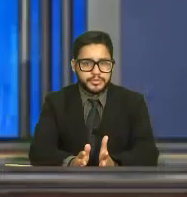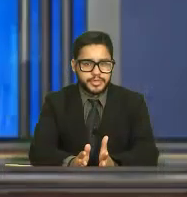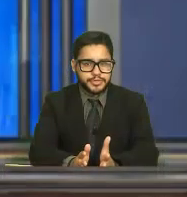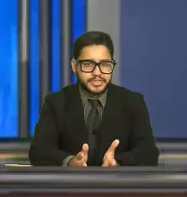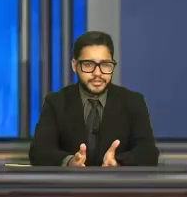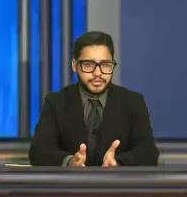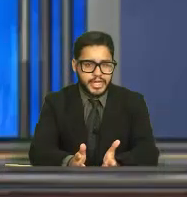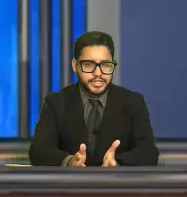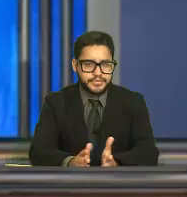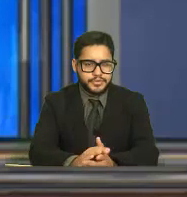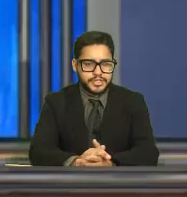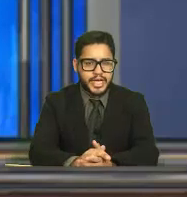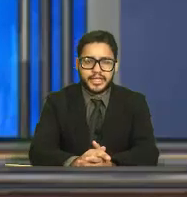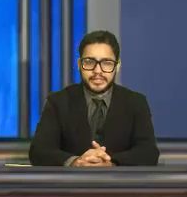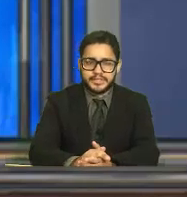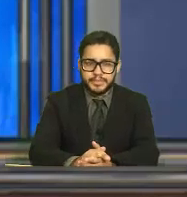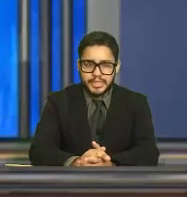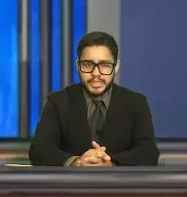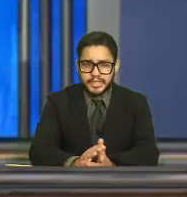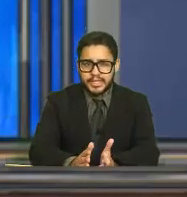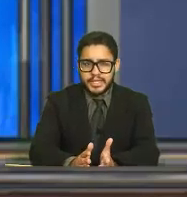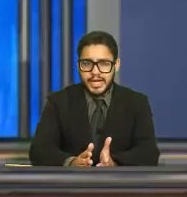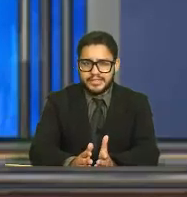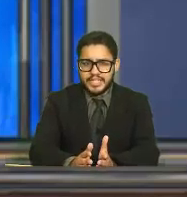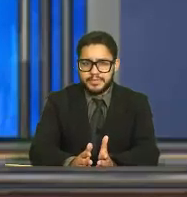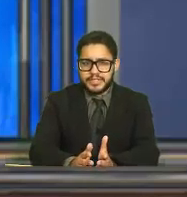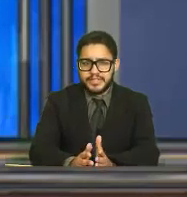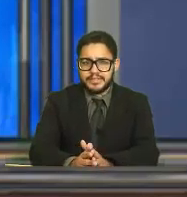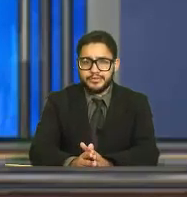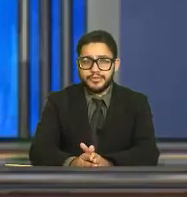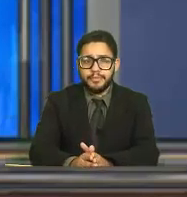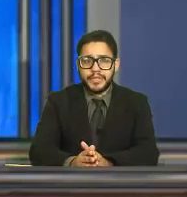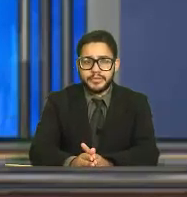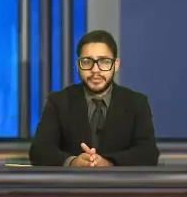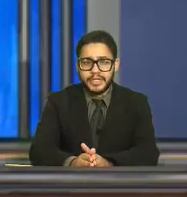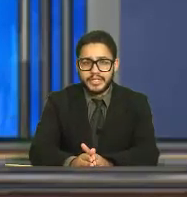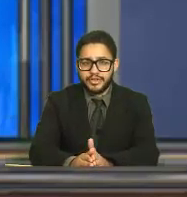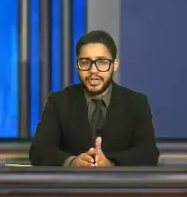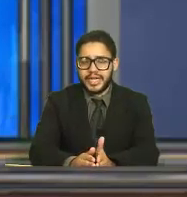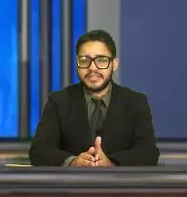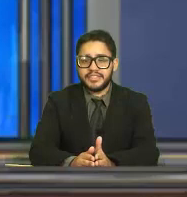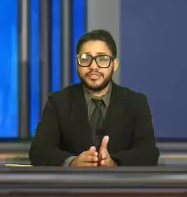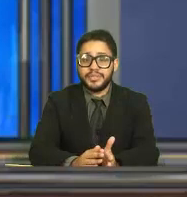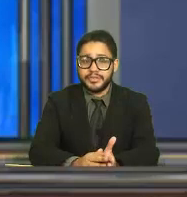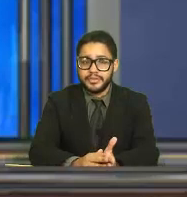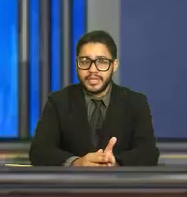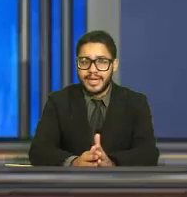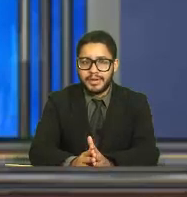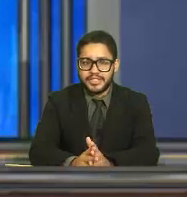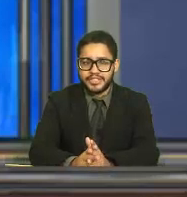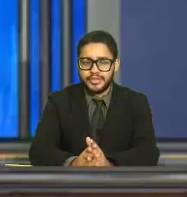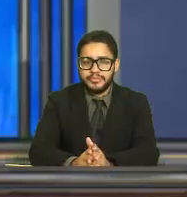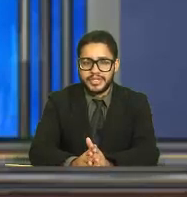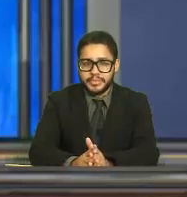Voltamos com as notícias locais que foram destaque esta semana As equipes da seleção de São Pedro da Aldeia jogam em casa neste domingo